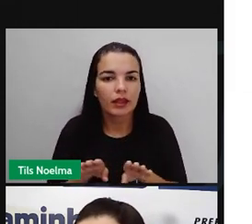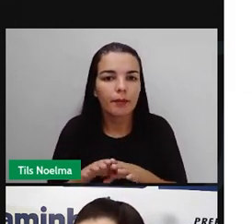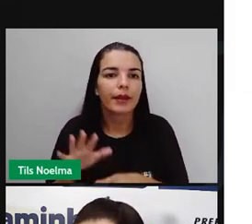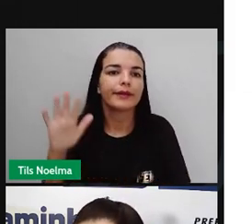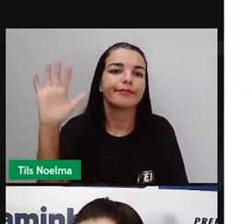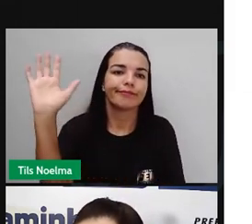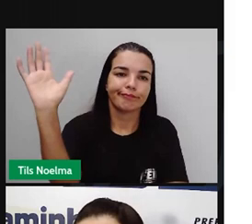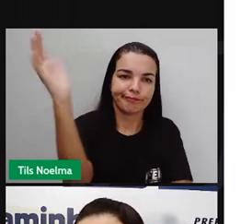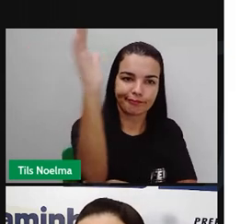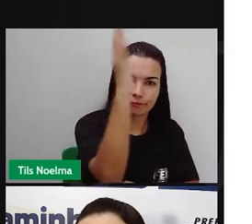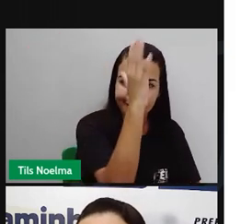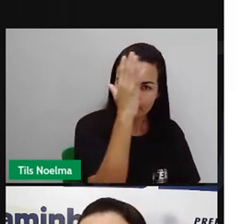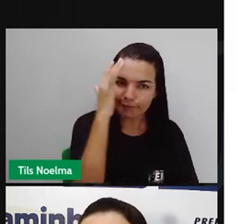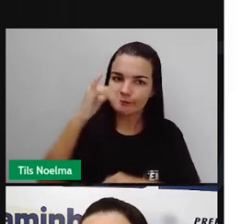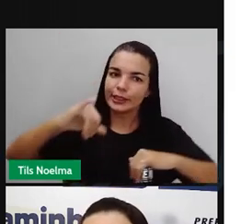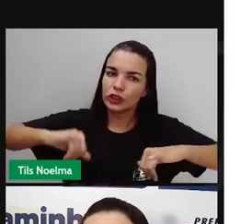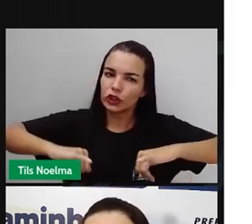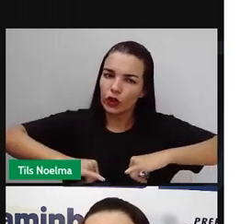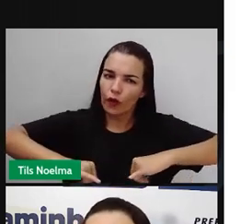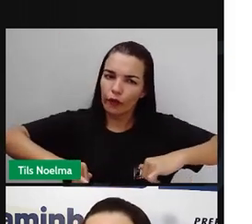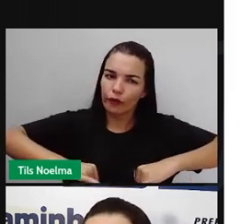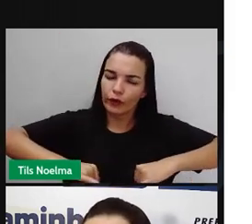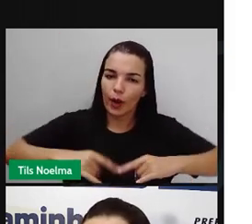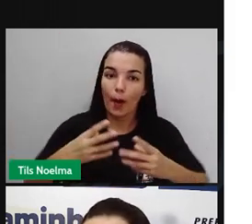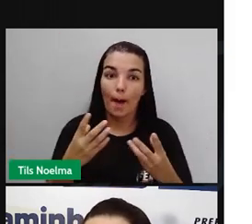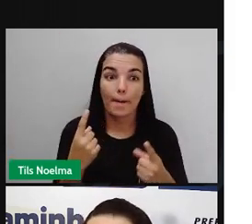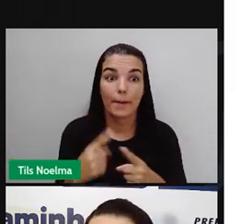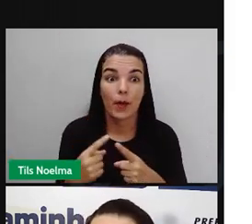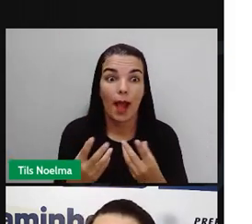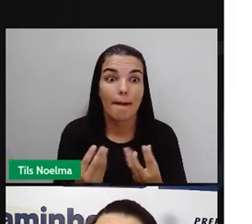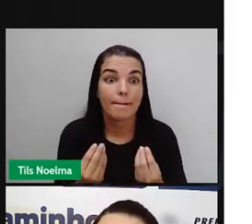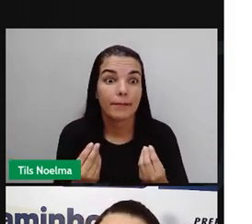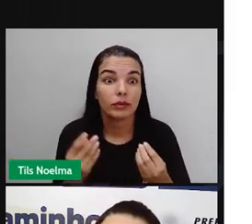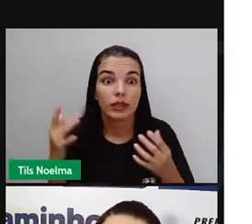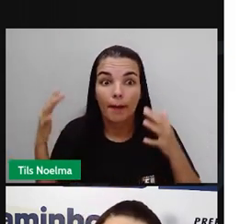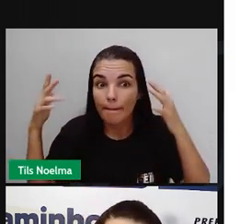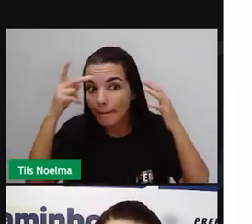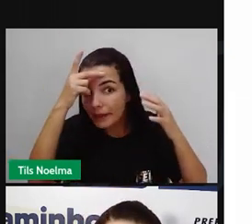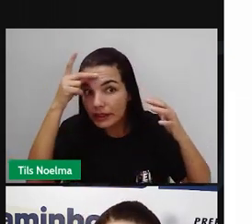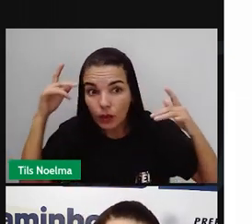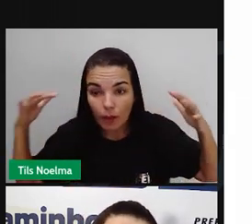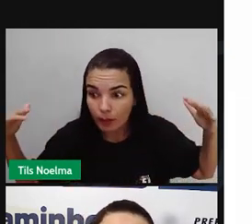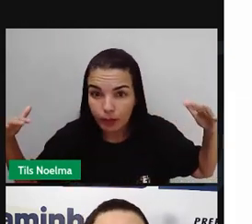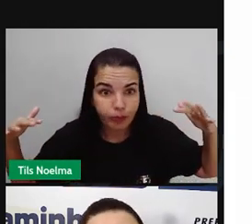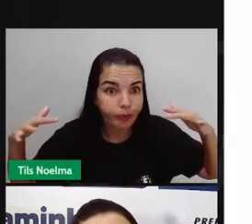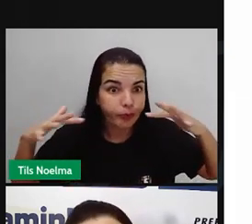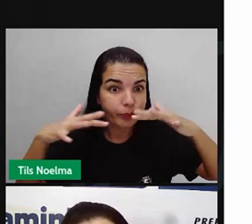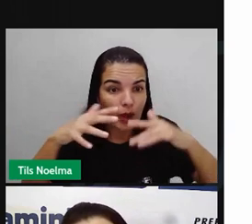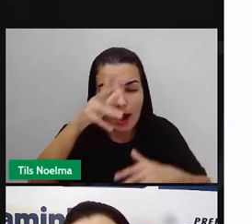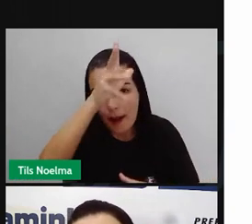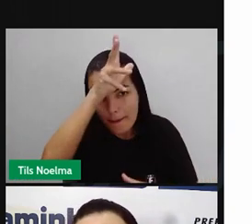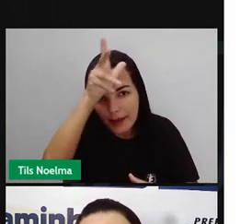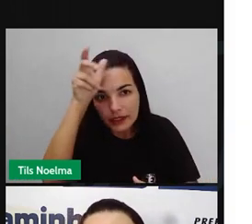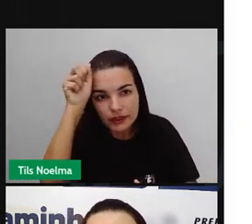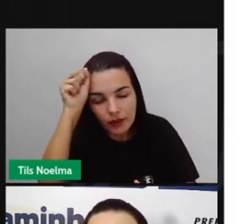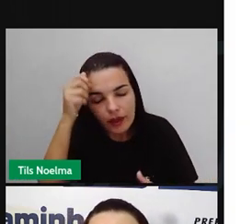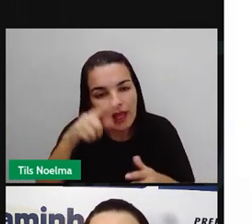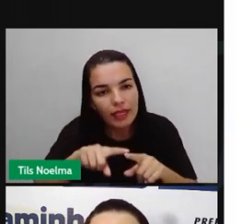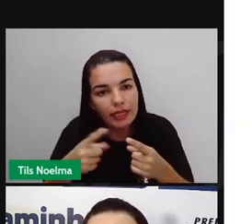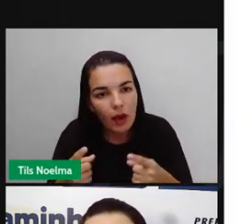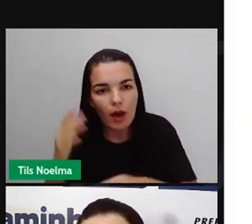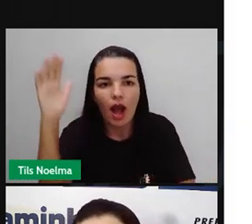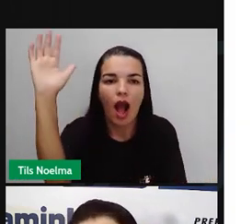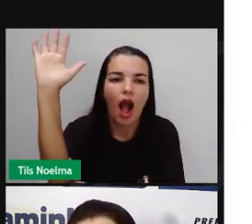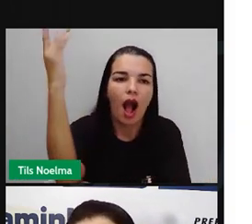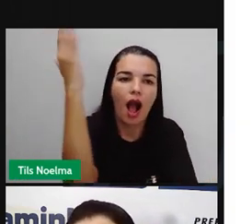sofreu também com isso, porque com a quantidade de pessoas que foram para lá, começou-se os desmatamentos também. E é uma forma